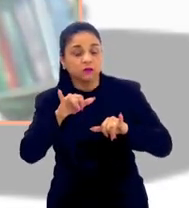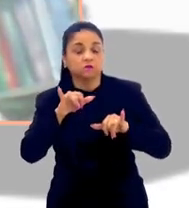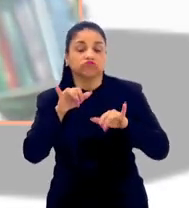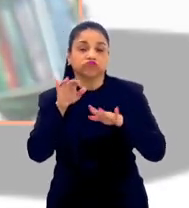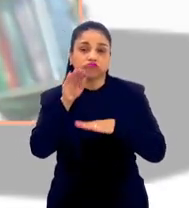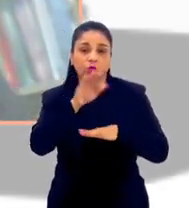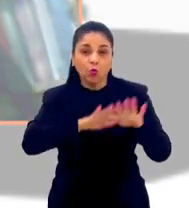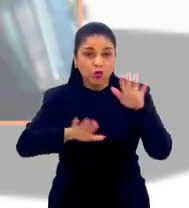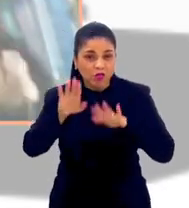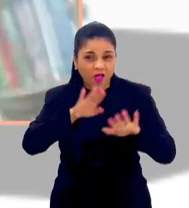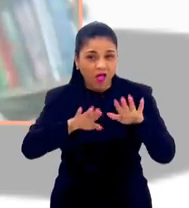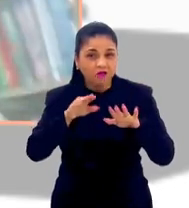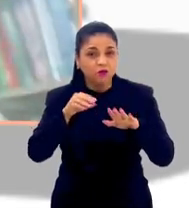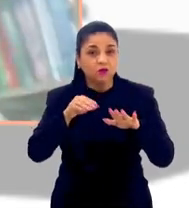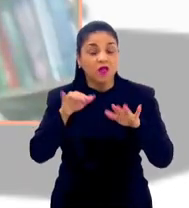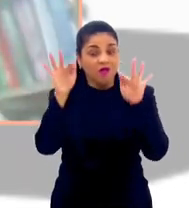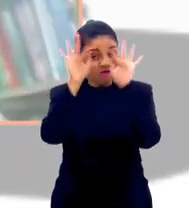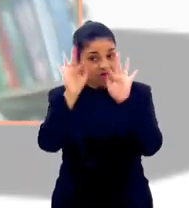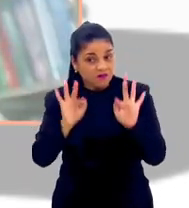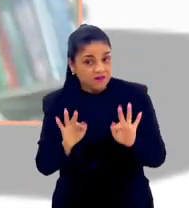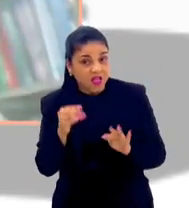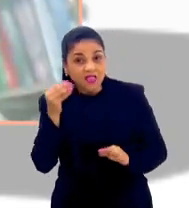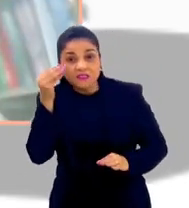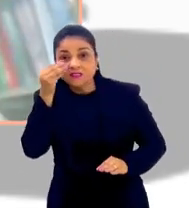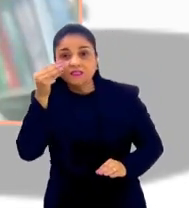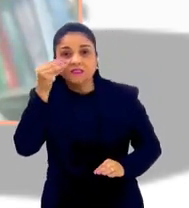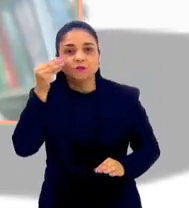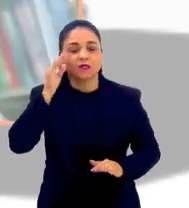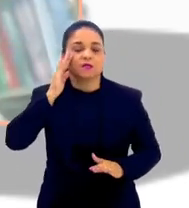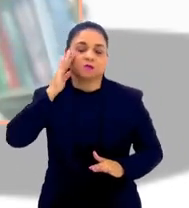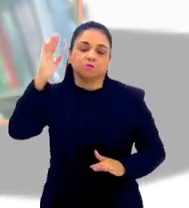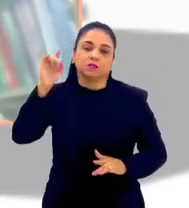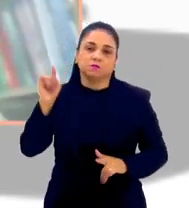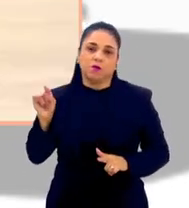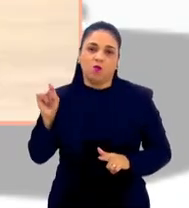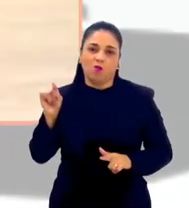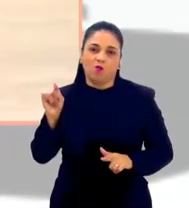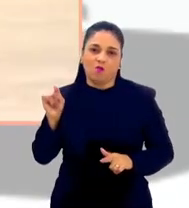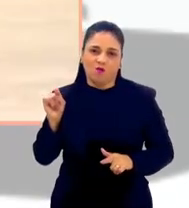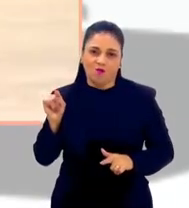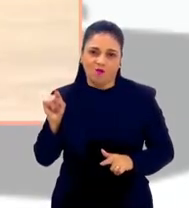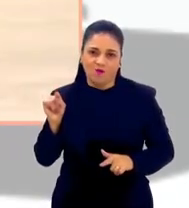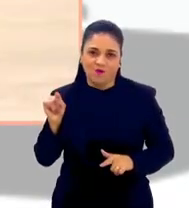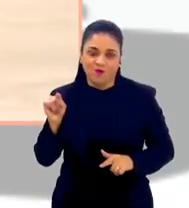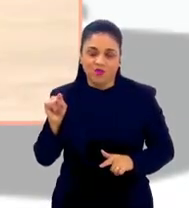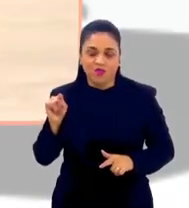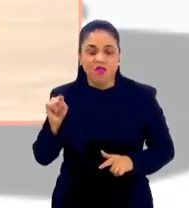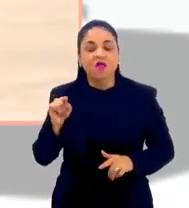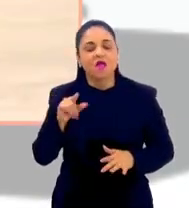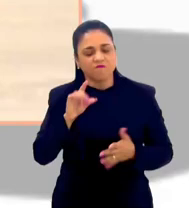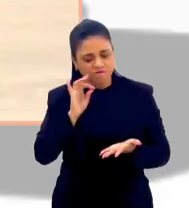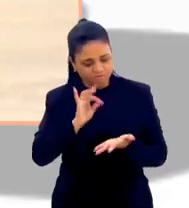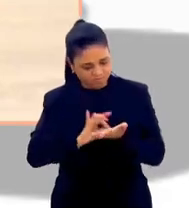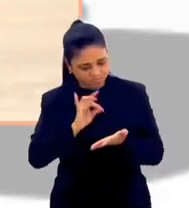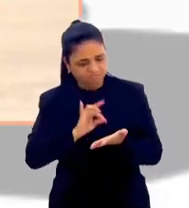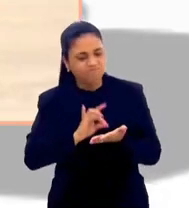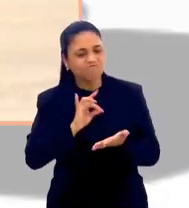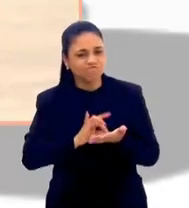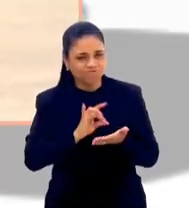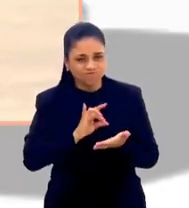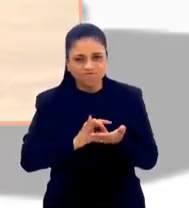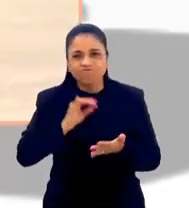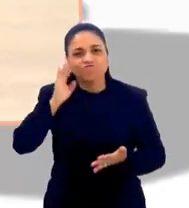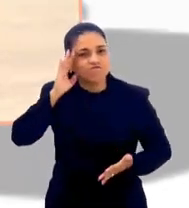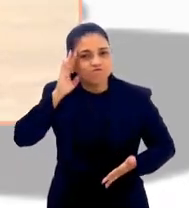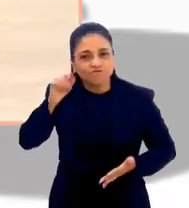ter. Felicidade é a experiência ao longo de tempo e rede social é vitrine. Isso é fundamental o que você disse, esse